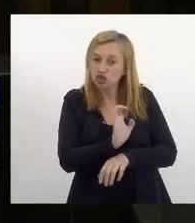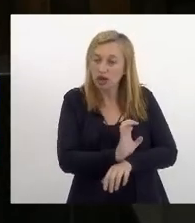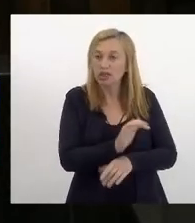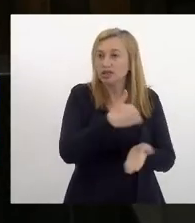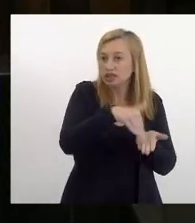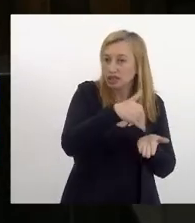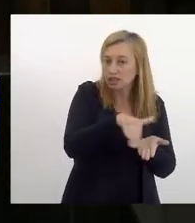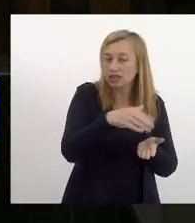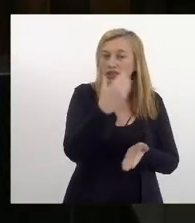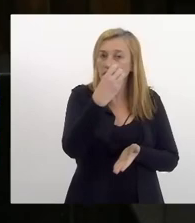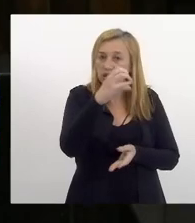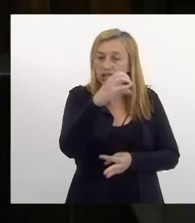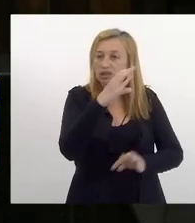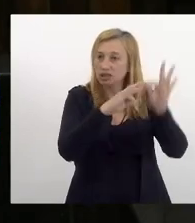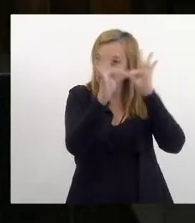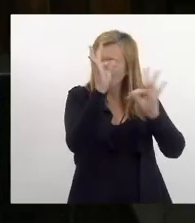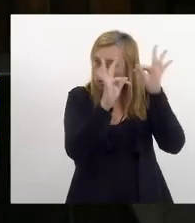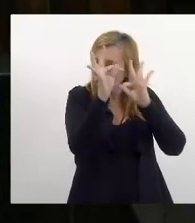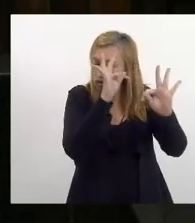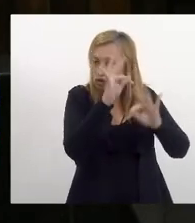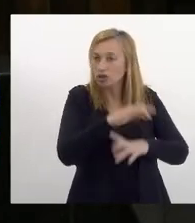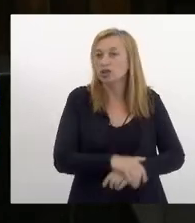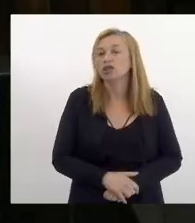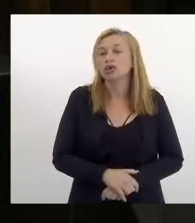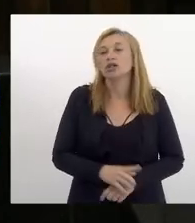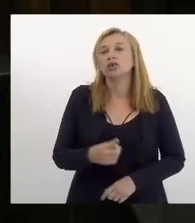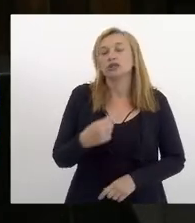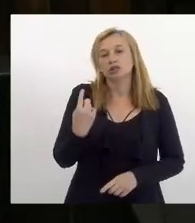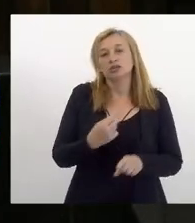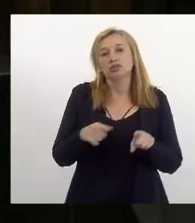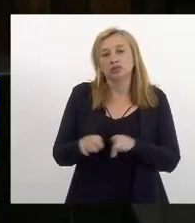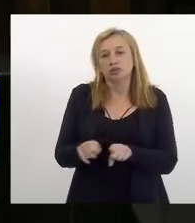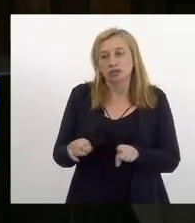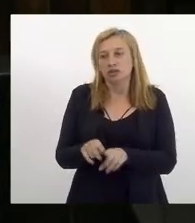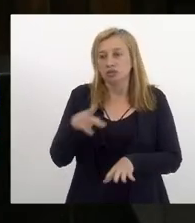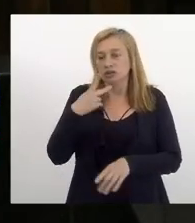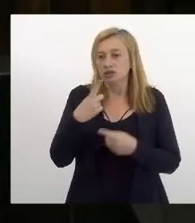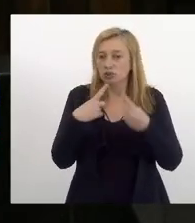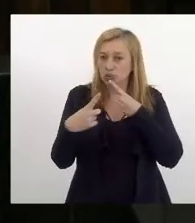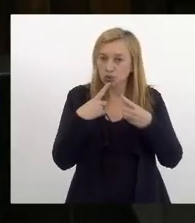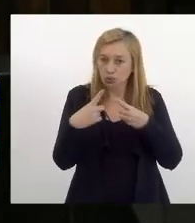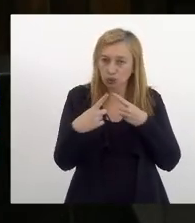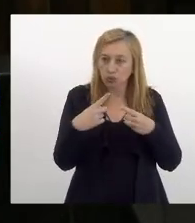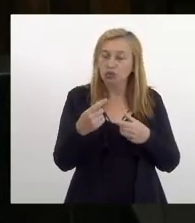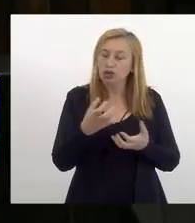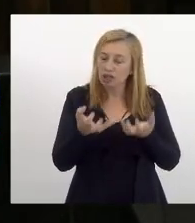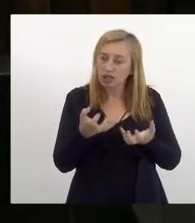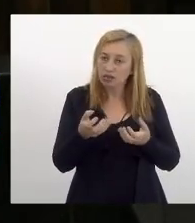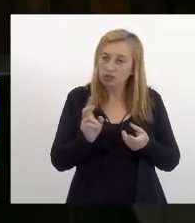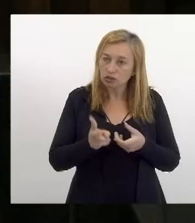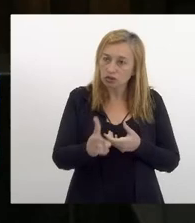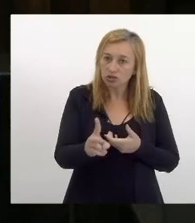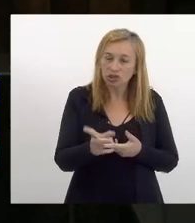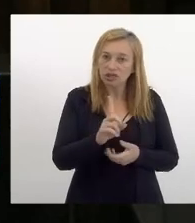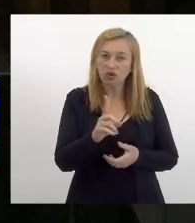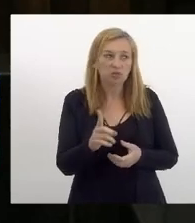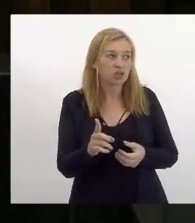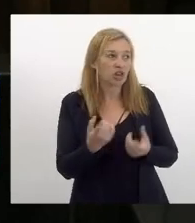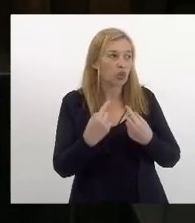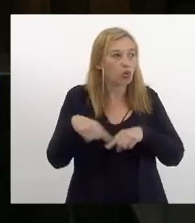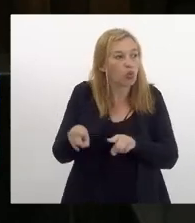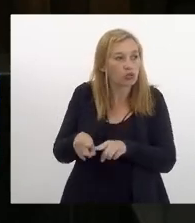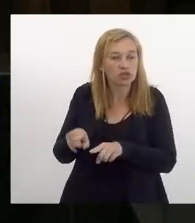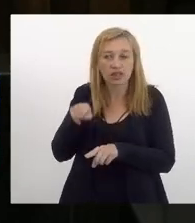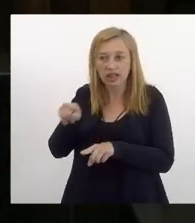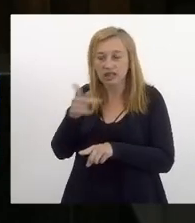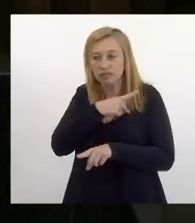secretaria de ciência e tecnologia e a gente foi também colocar que essa discussão é uma discussão que a gente quer fazer não porque tenhamos algo contra esse